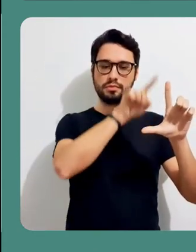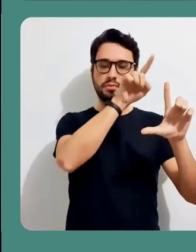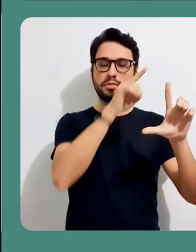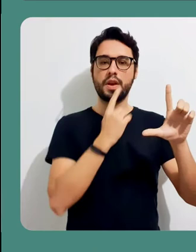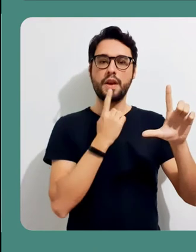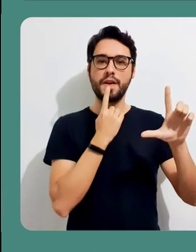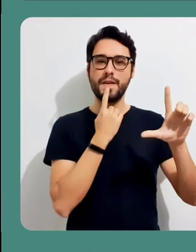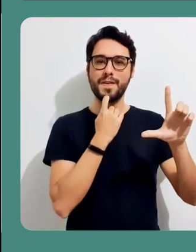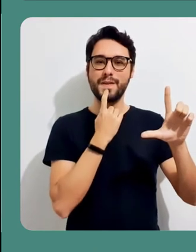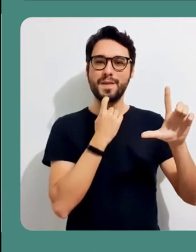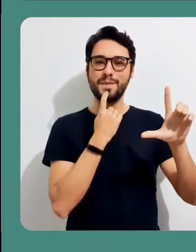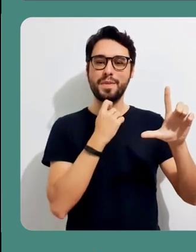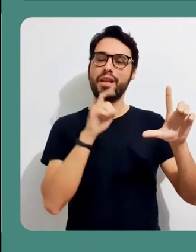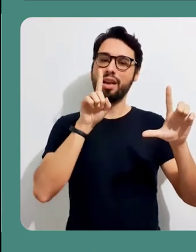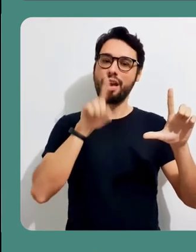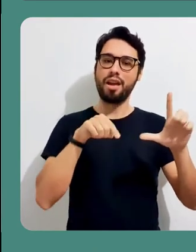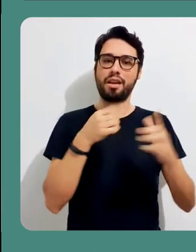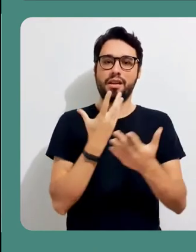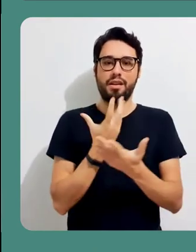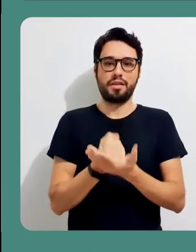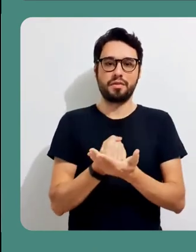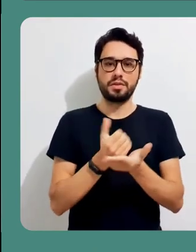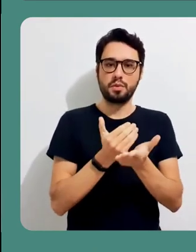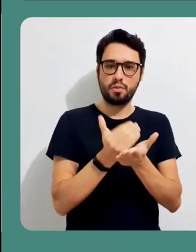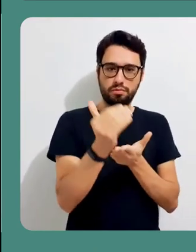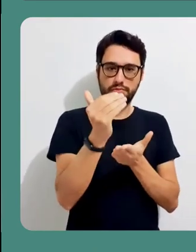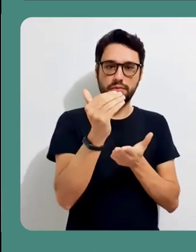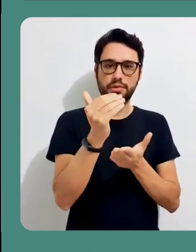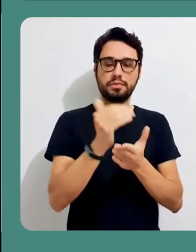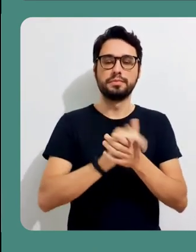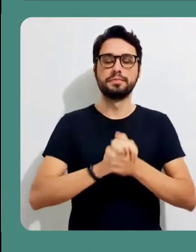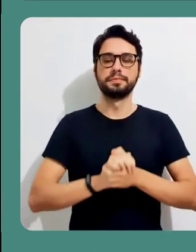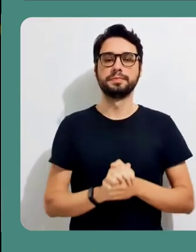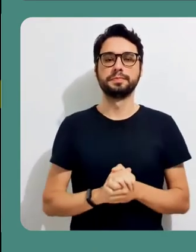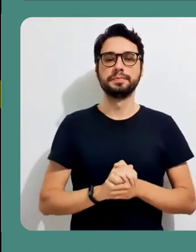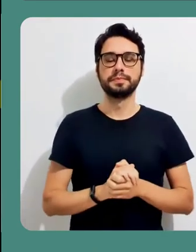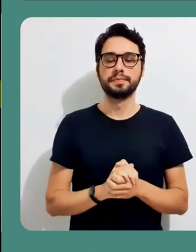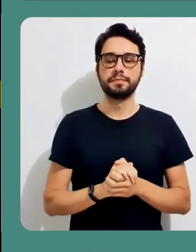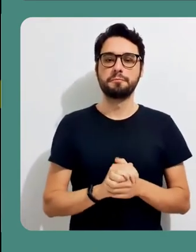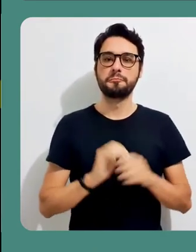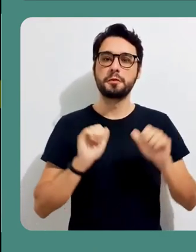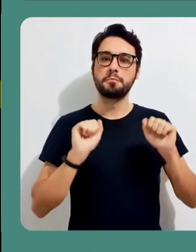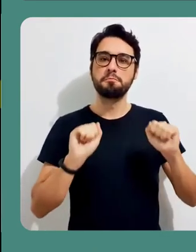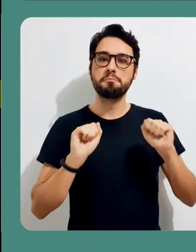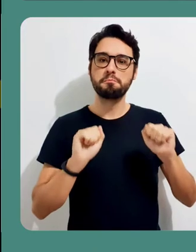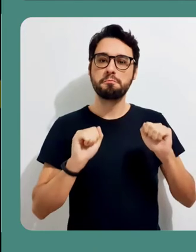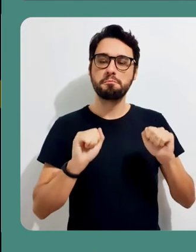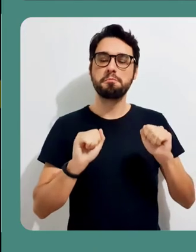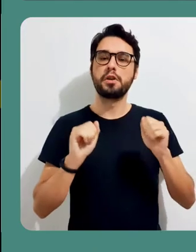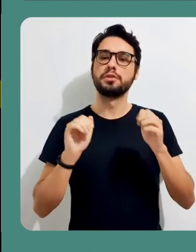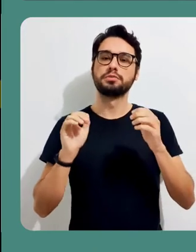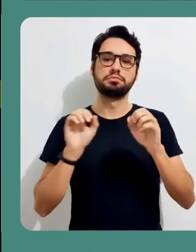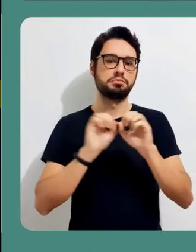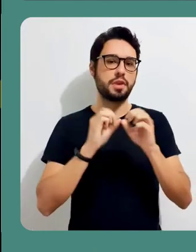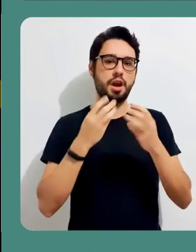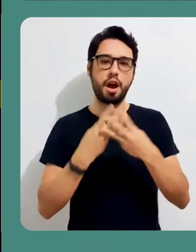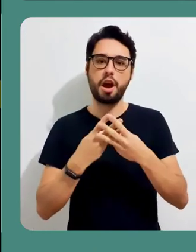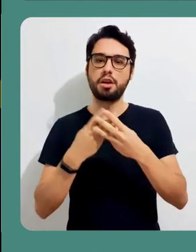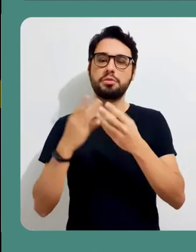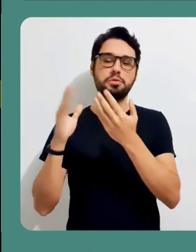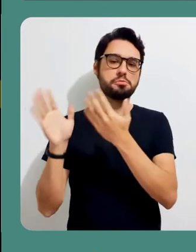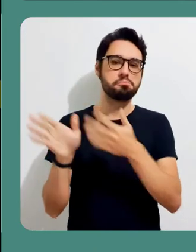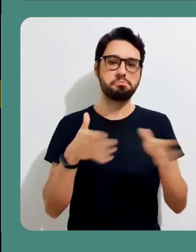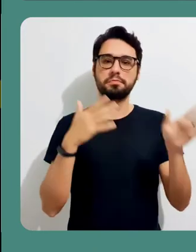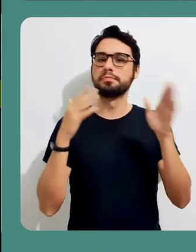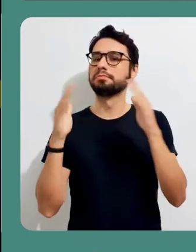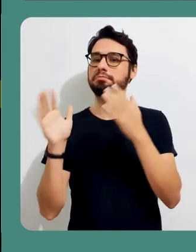uma borda vermelha ao redor de toda a tela indicando que esta vai ser a área que está sendo gravada. Então, a partir deste momento, a minha gravação já foi